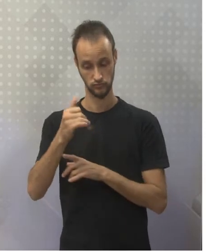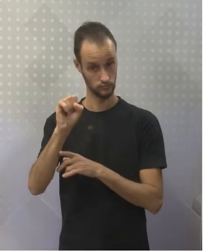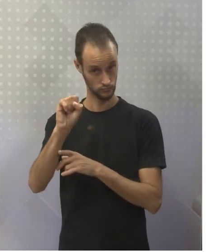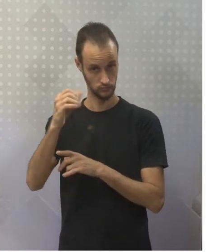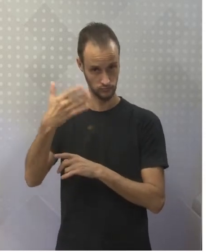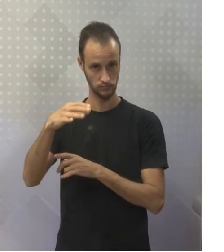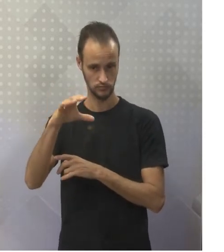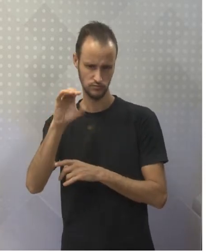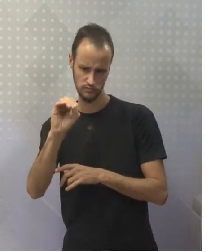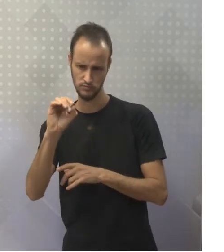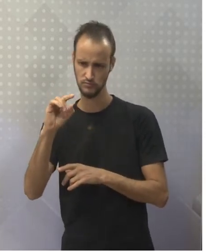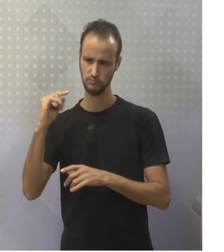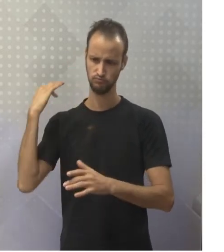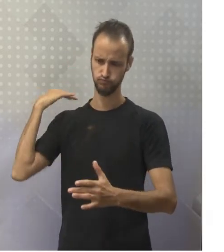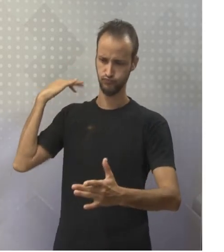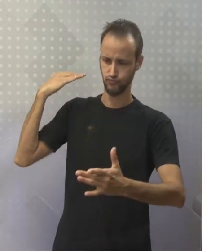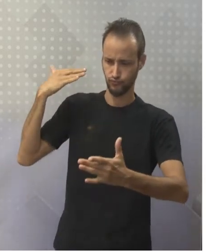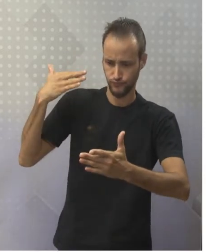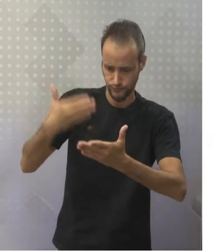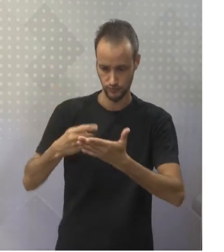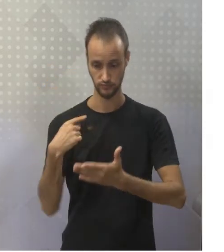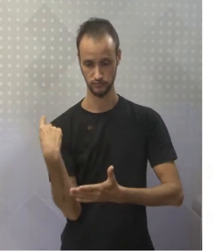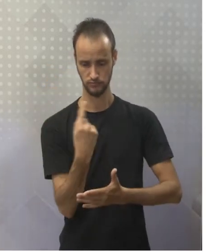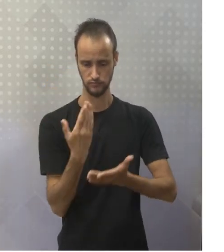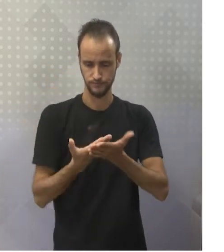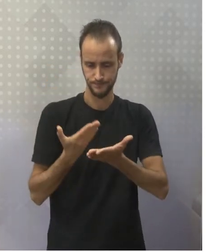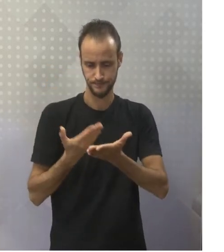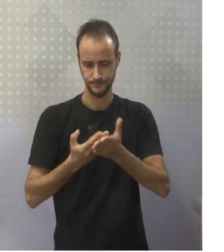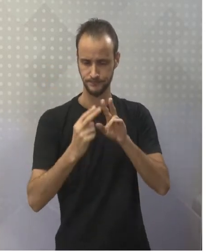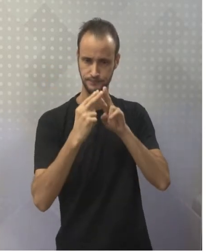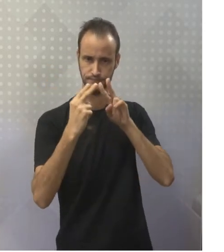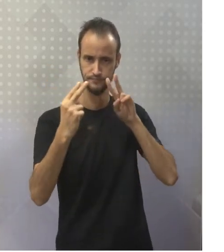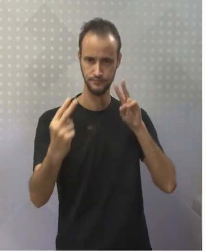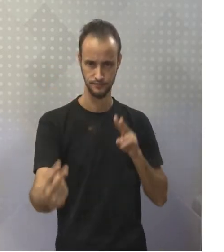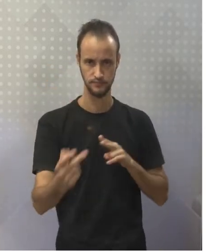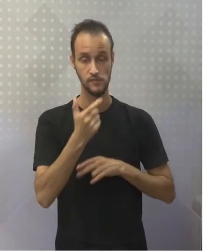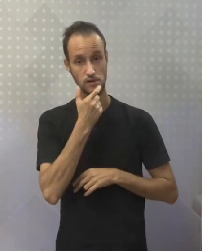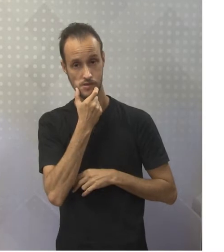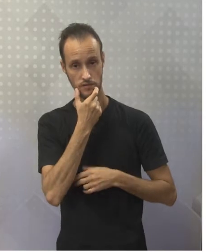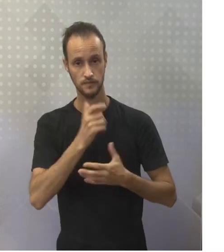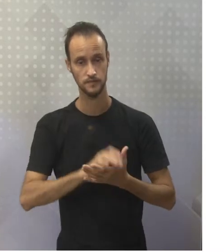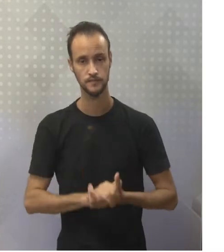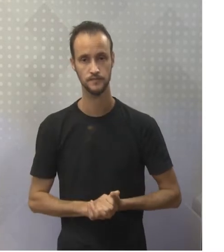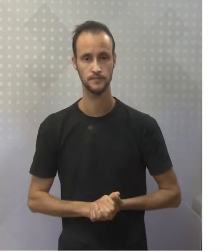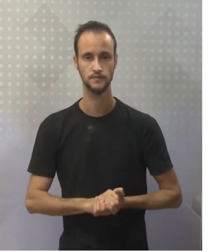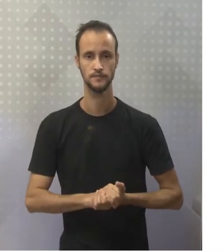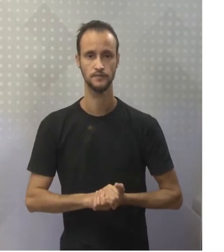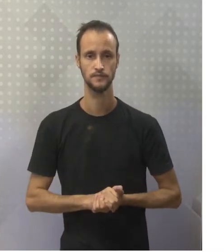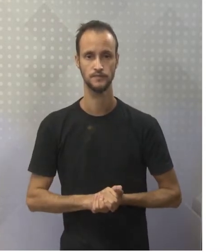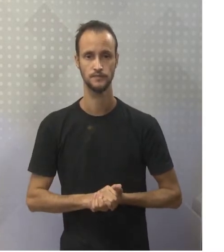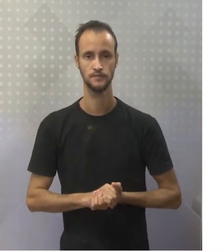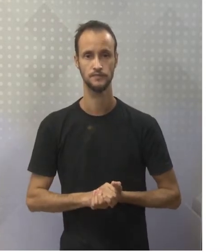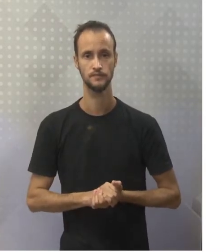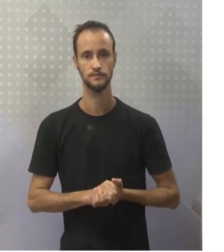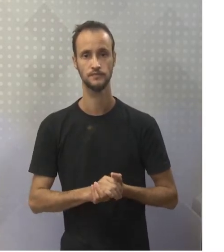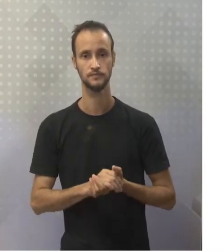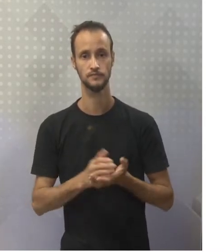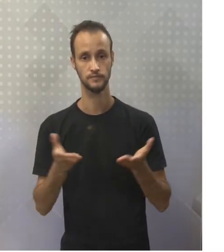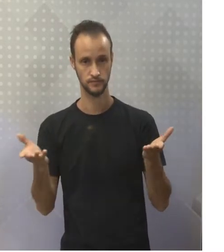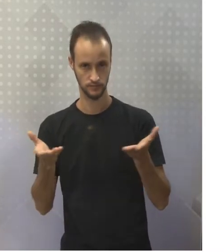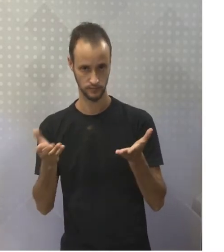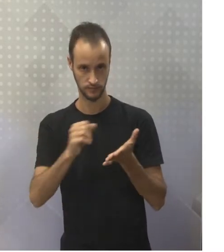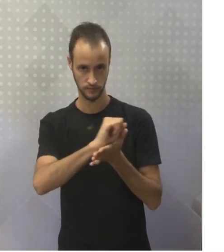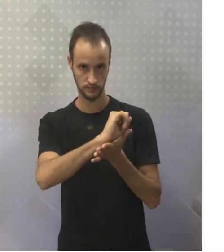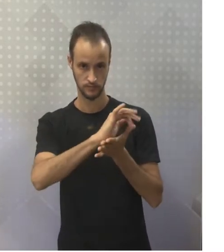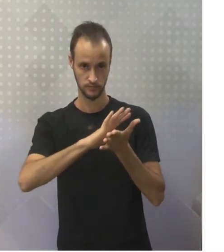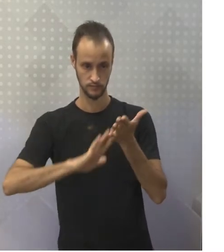março, que nós temos estudado no modo aulas remotas de inglês. Ok? Então, agora, nós iremos fazer